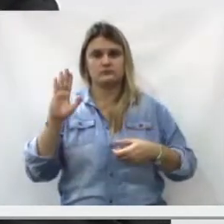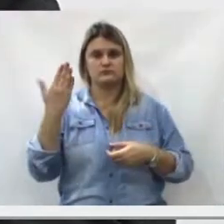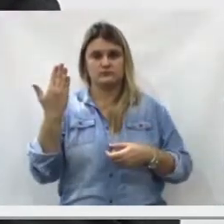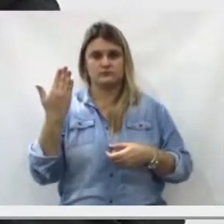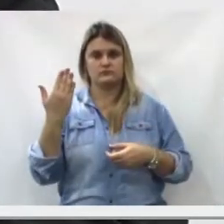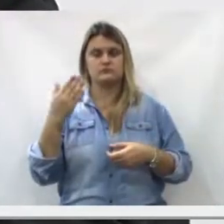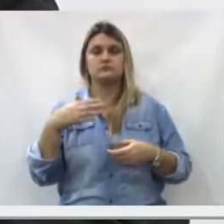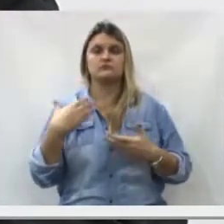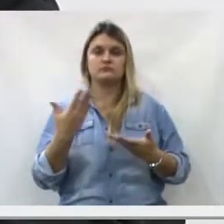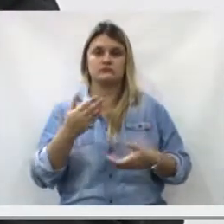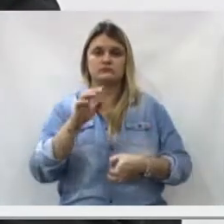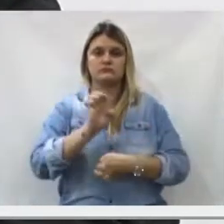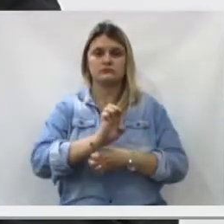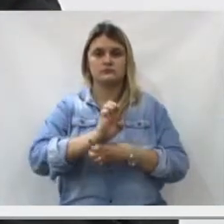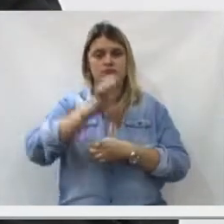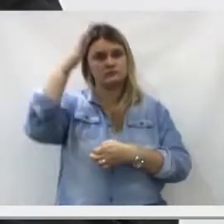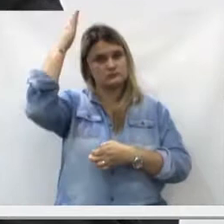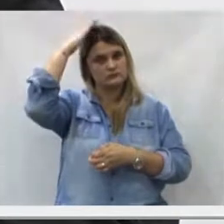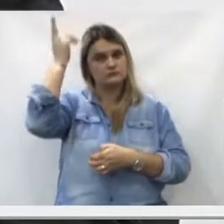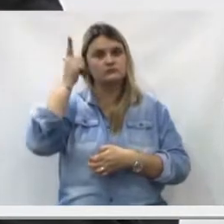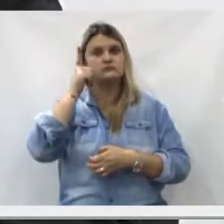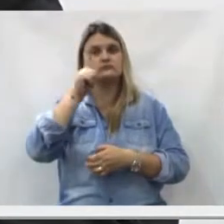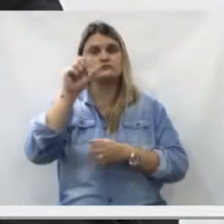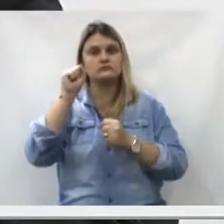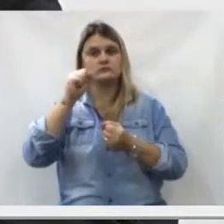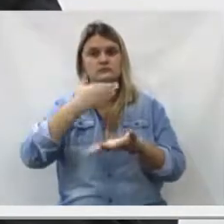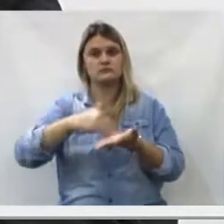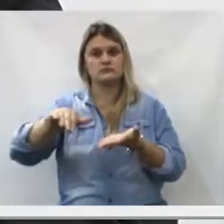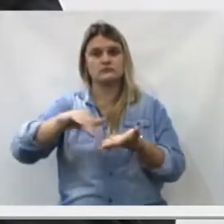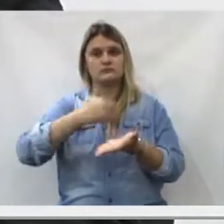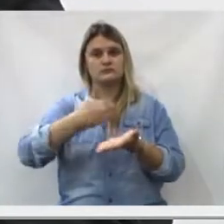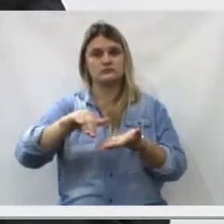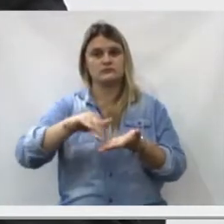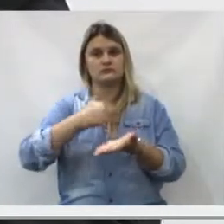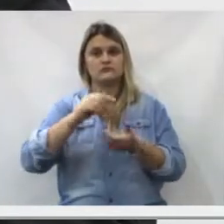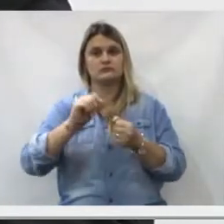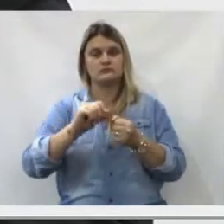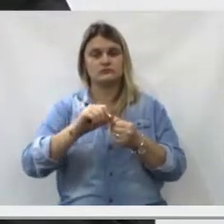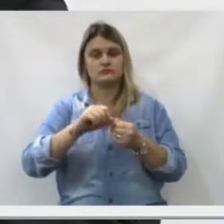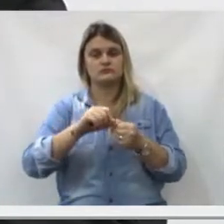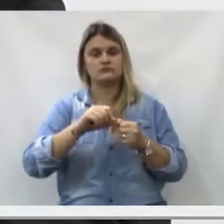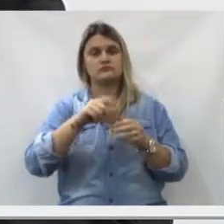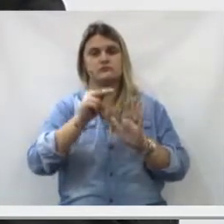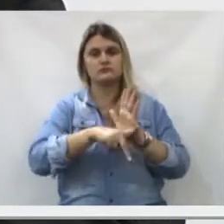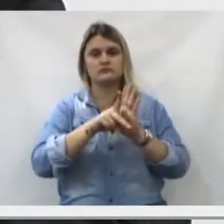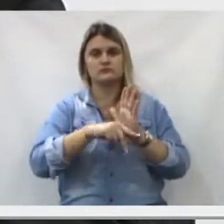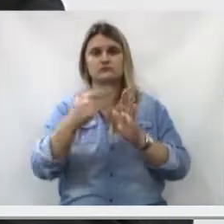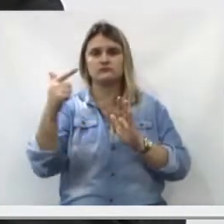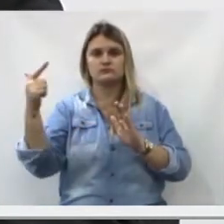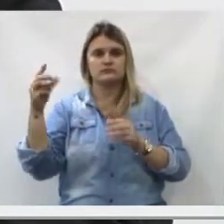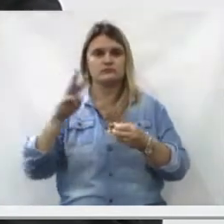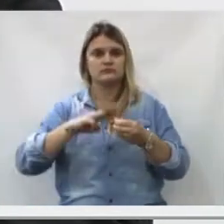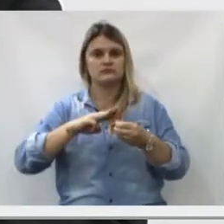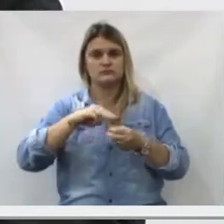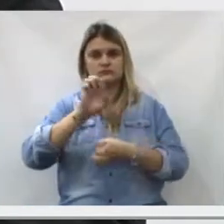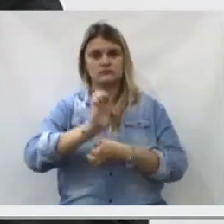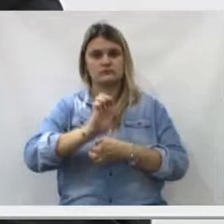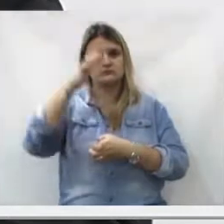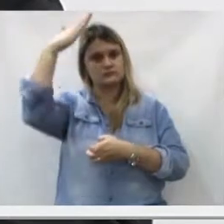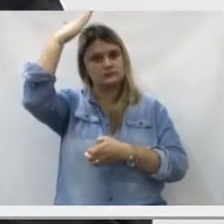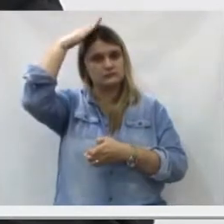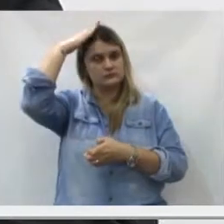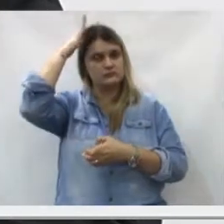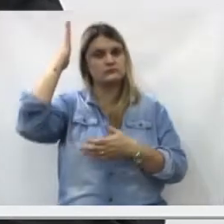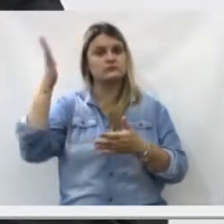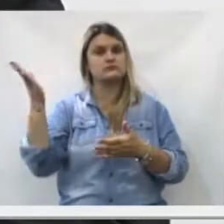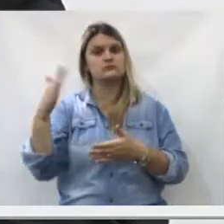de grama sintética. O Estado do Paraná, através de empresas que ganham a licitação para implantar o programa nos